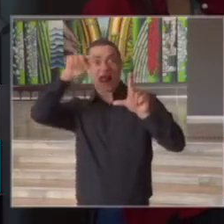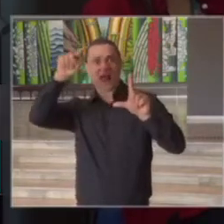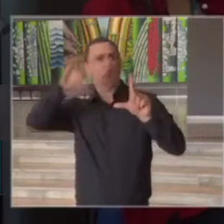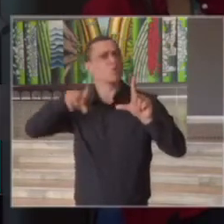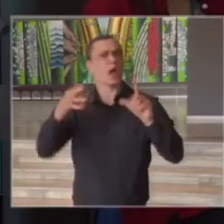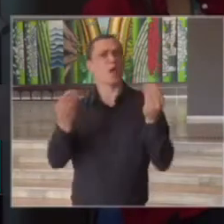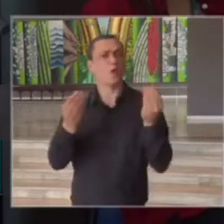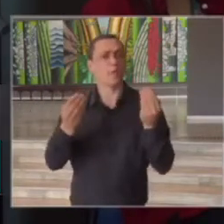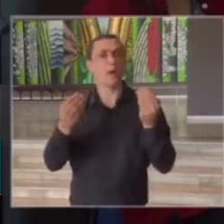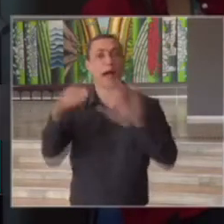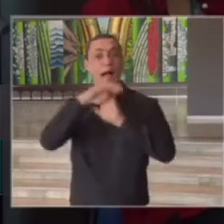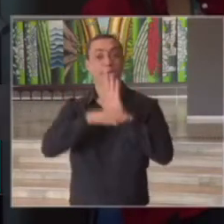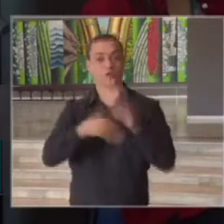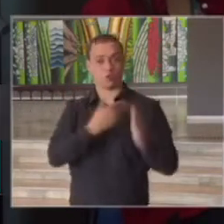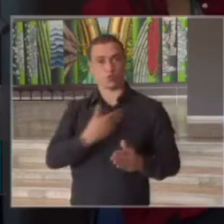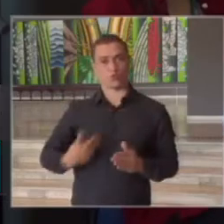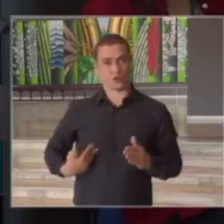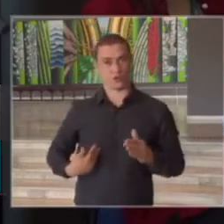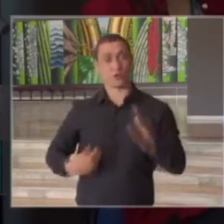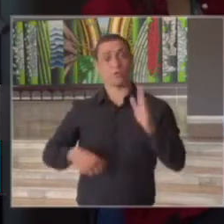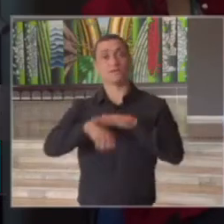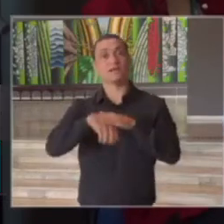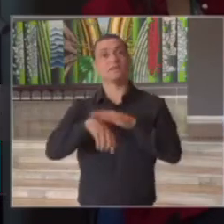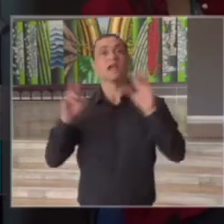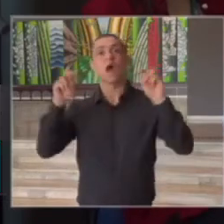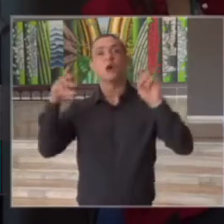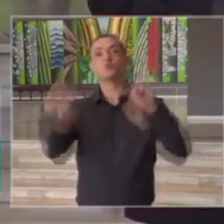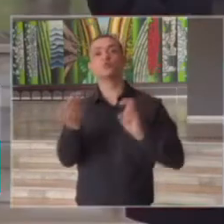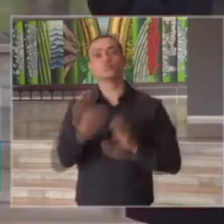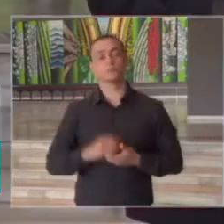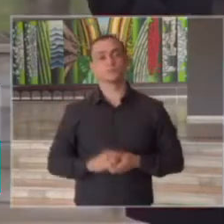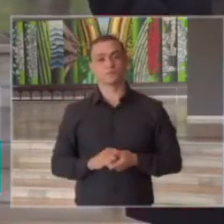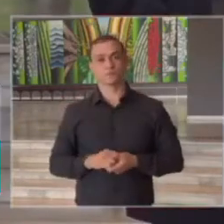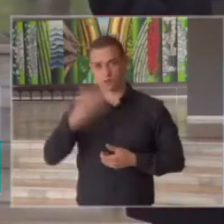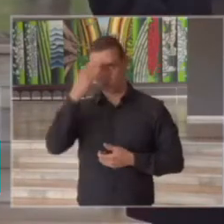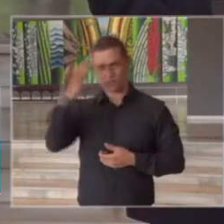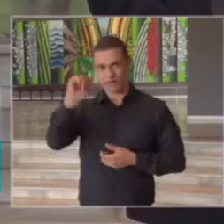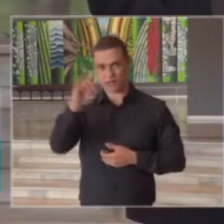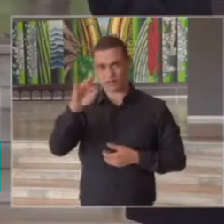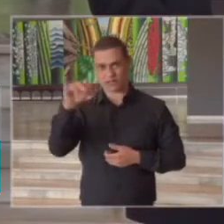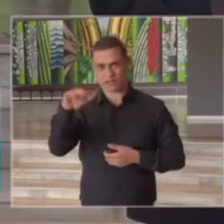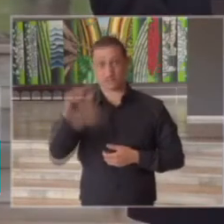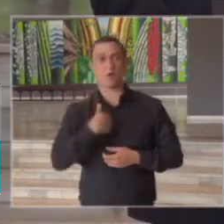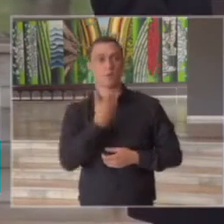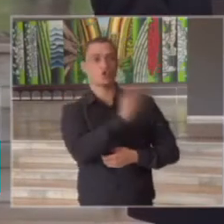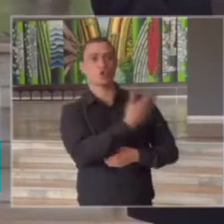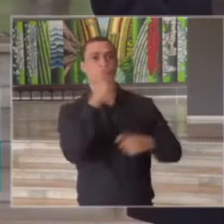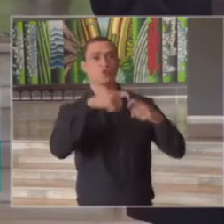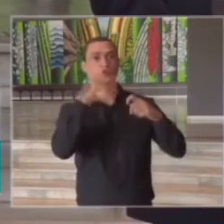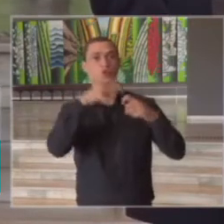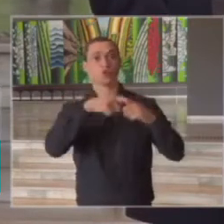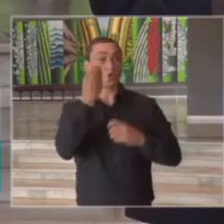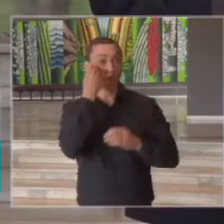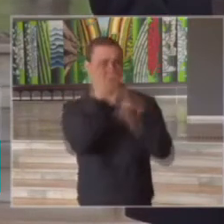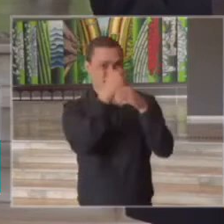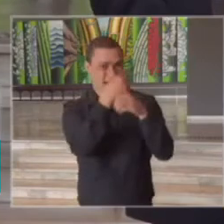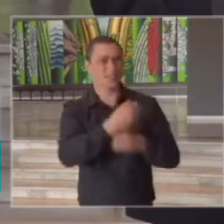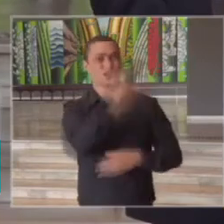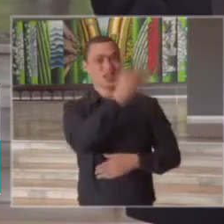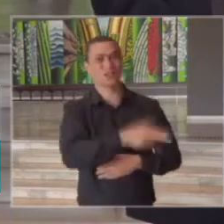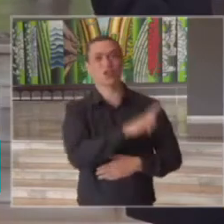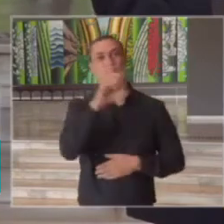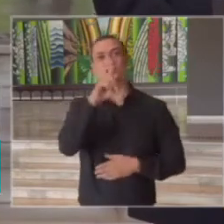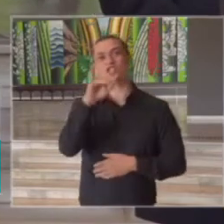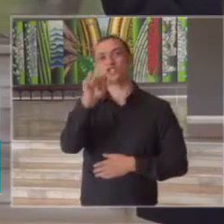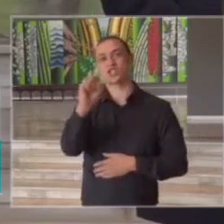quais são as medidas do governo sobre isso obrigado Adriana vou pedir ao doutor teste o doutor teste chama-se